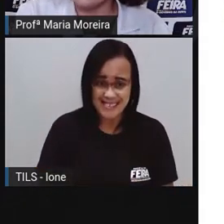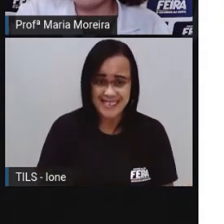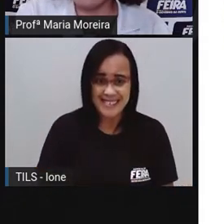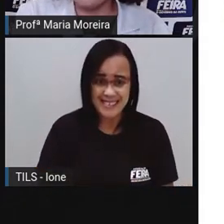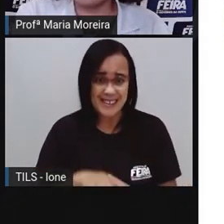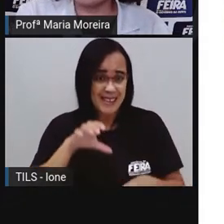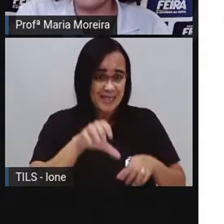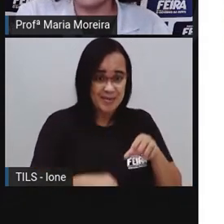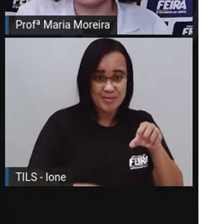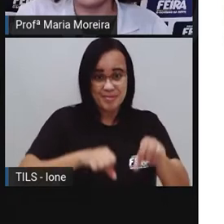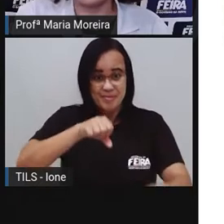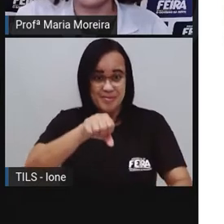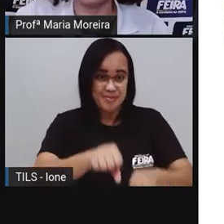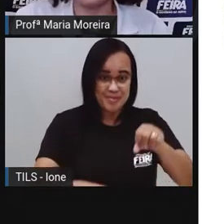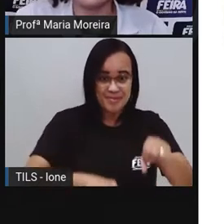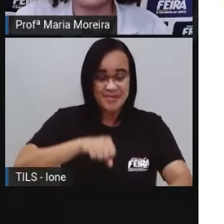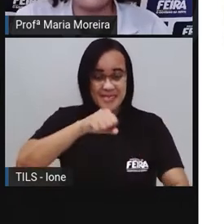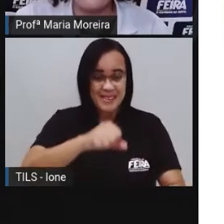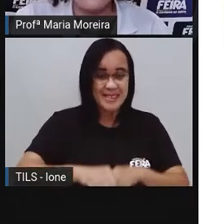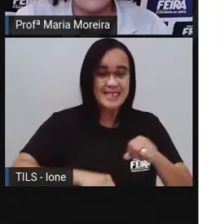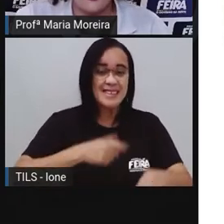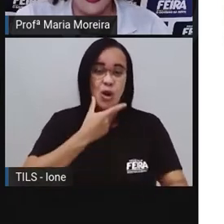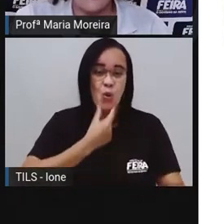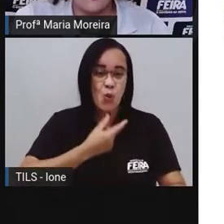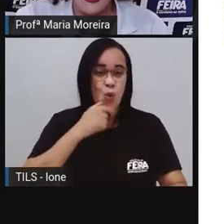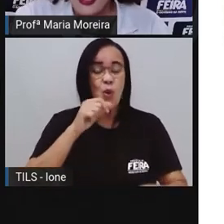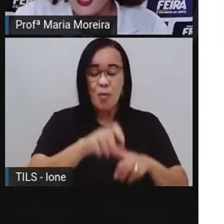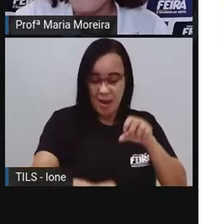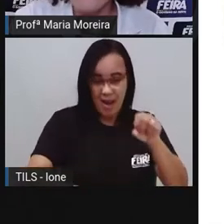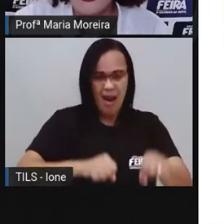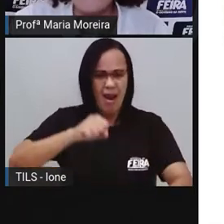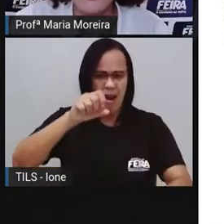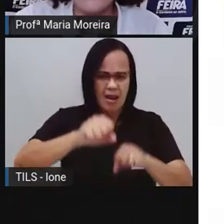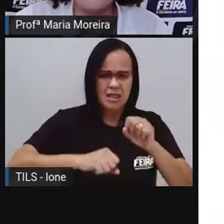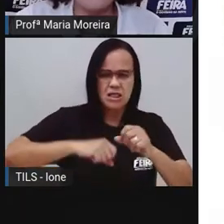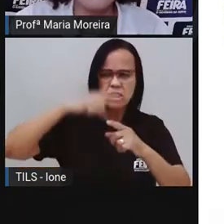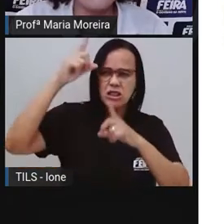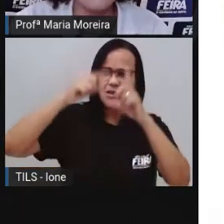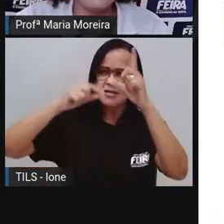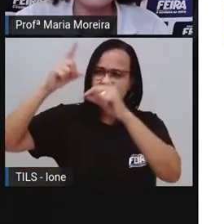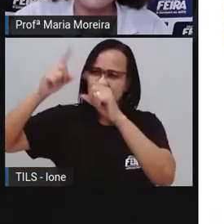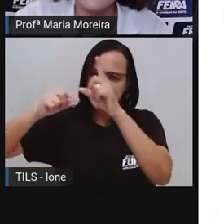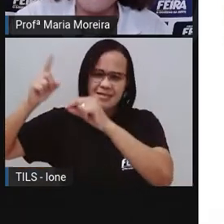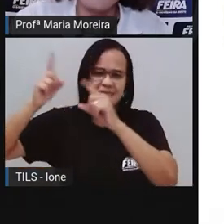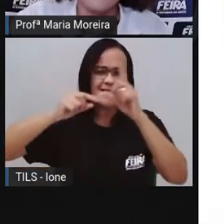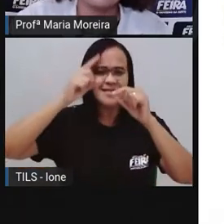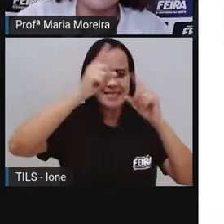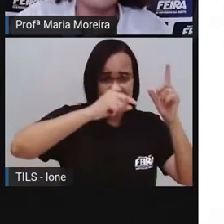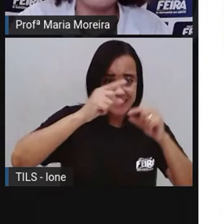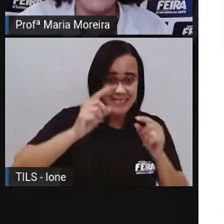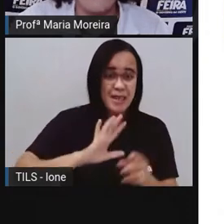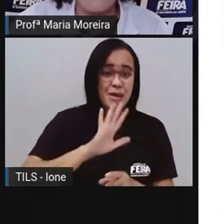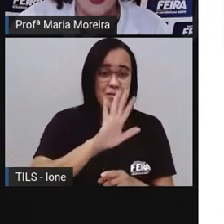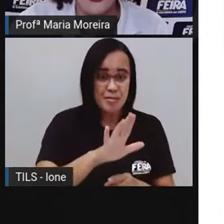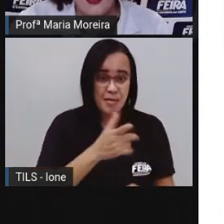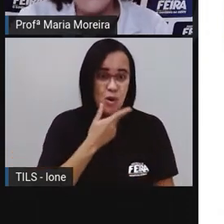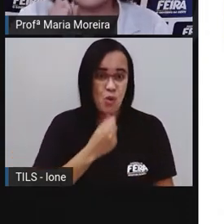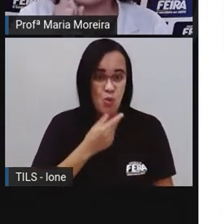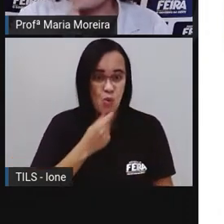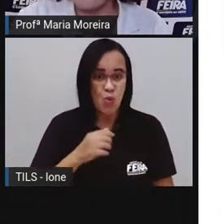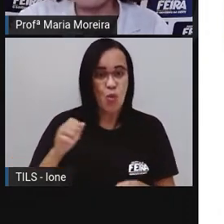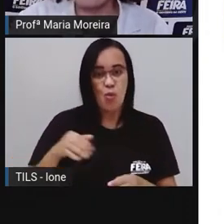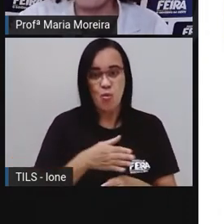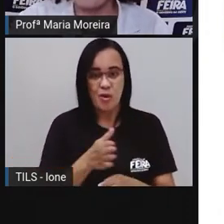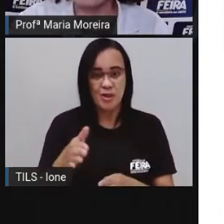Pedalando pela estrada, caía a noite estrelada. Alguém vai indo para o sul. É o carteiro da comarca